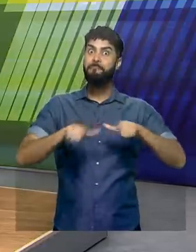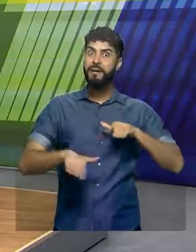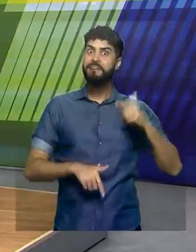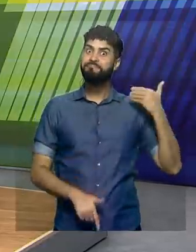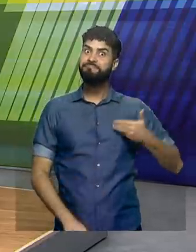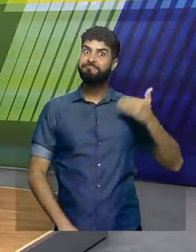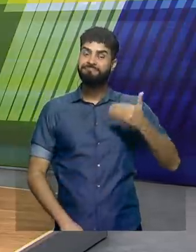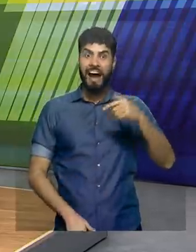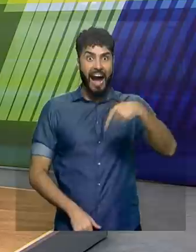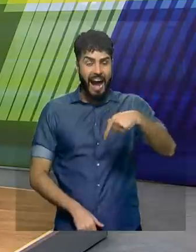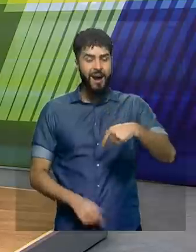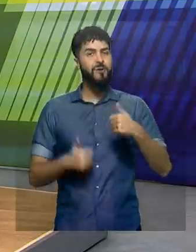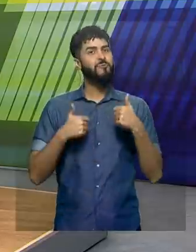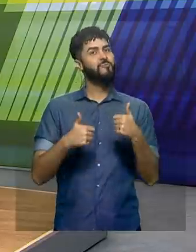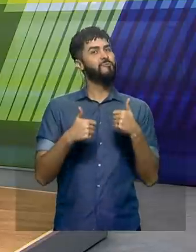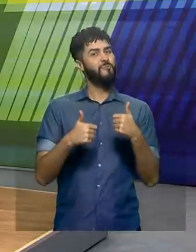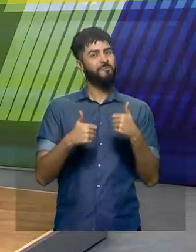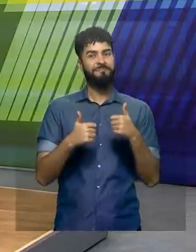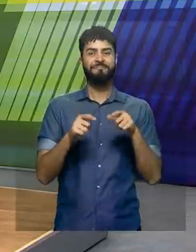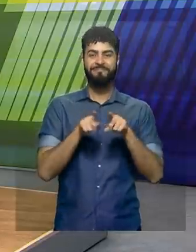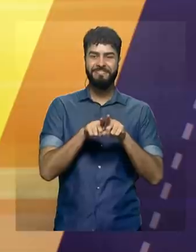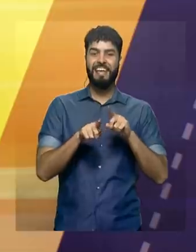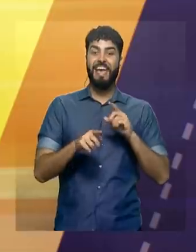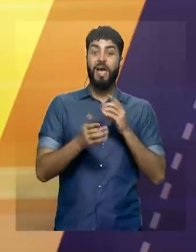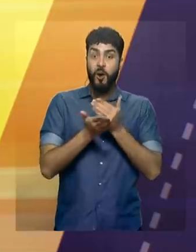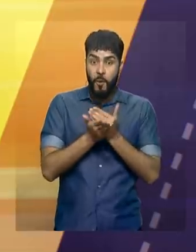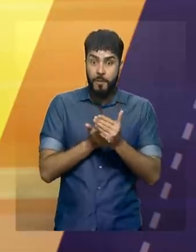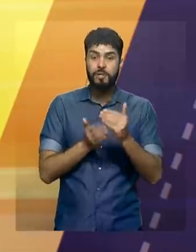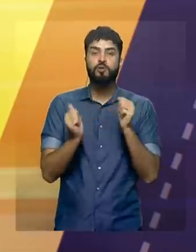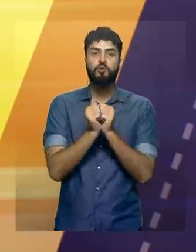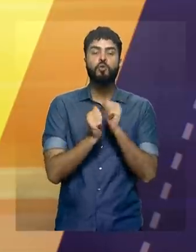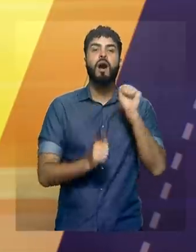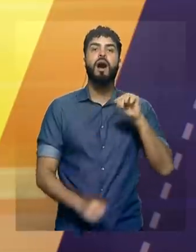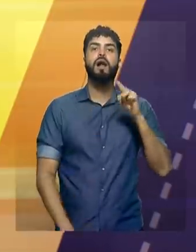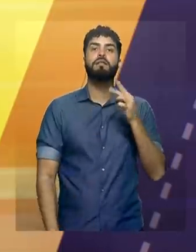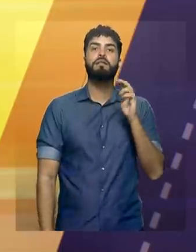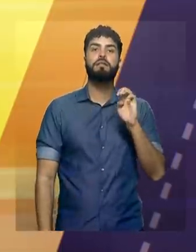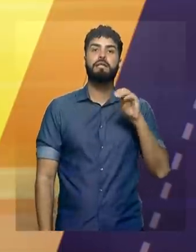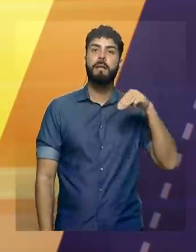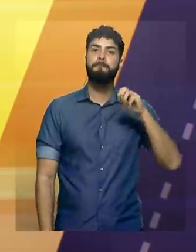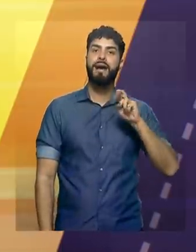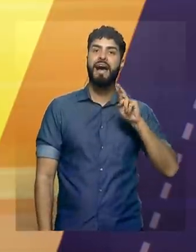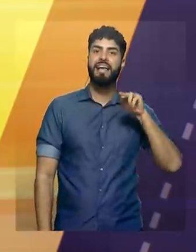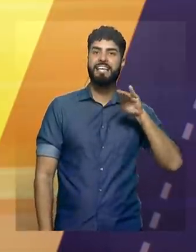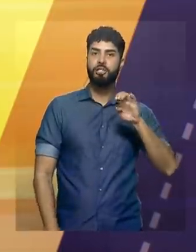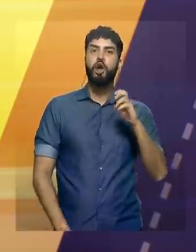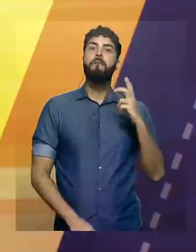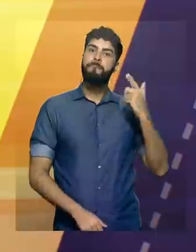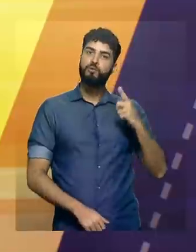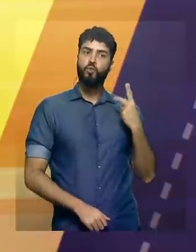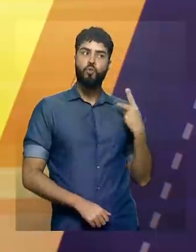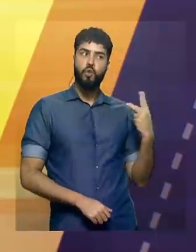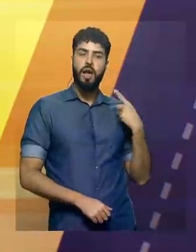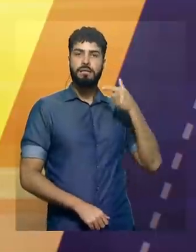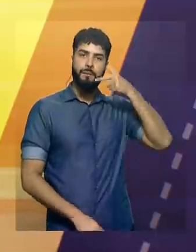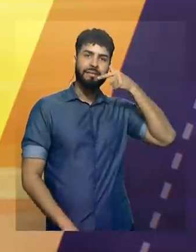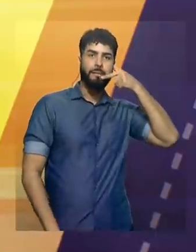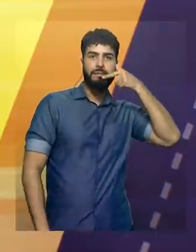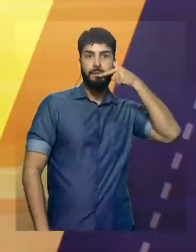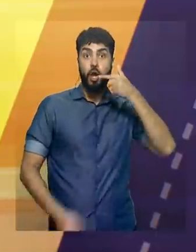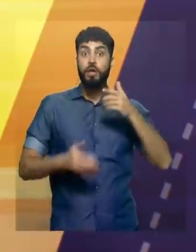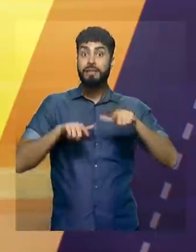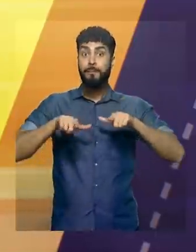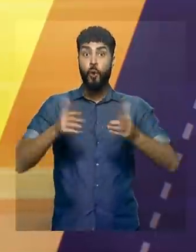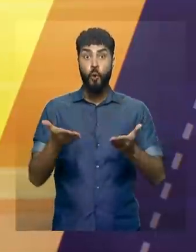com essa equipe, e estreando exatamente ao lado do André Marques, que é o outro locutor, na Série D, hoje transmitindo essa